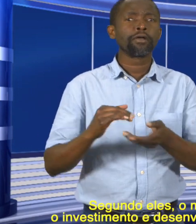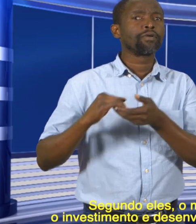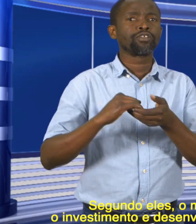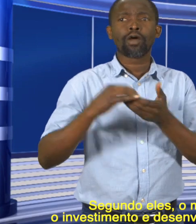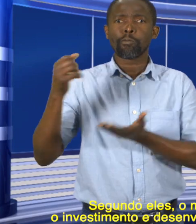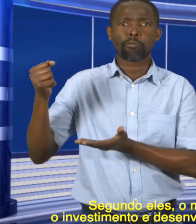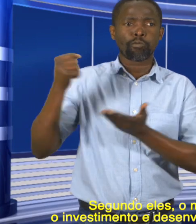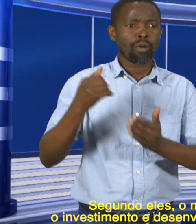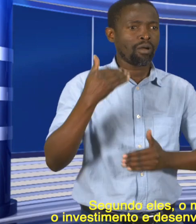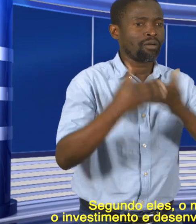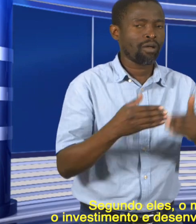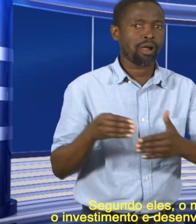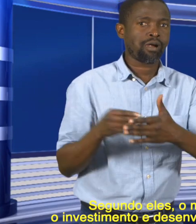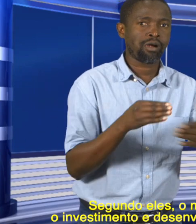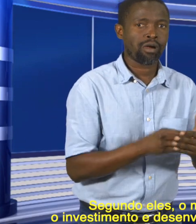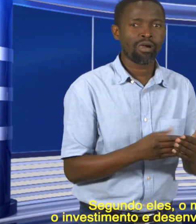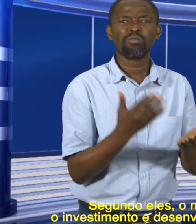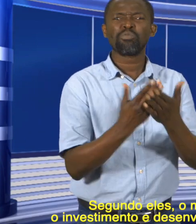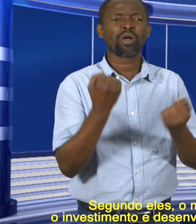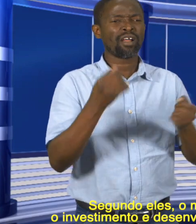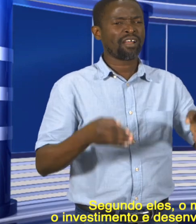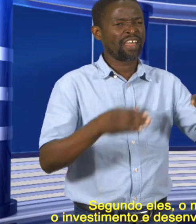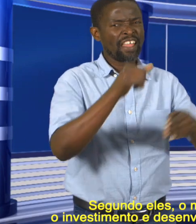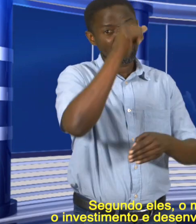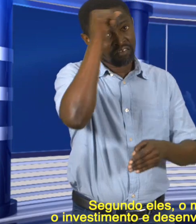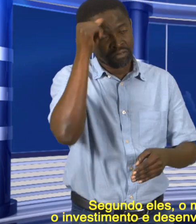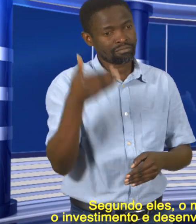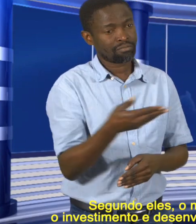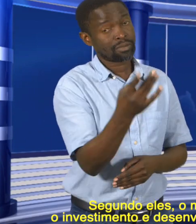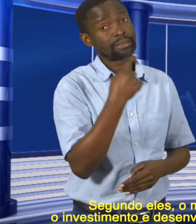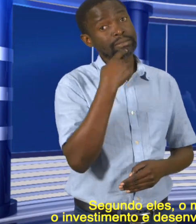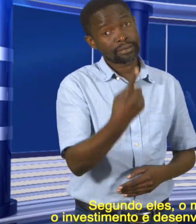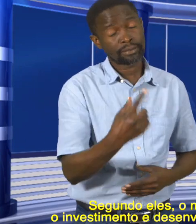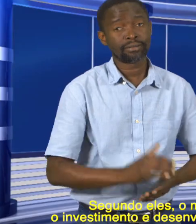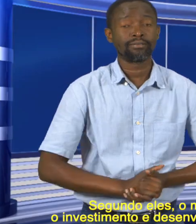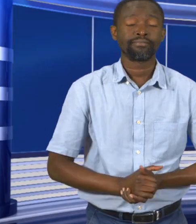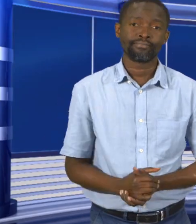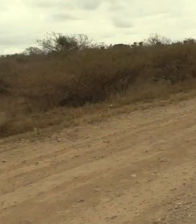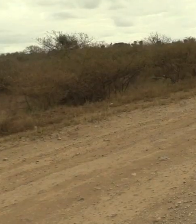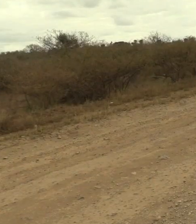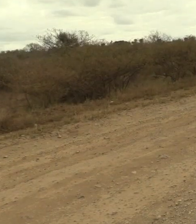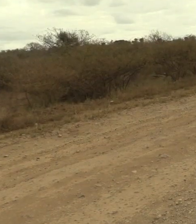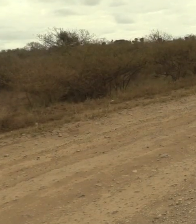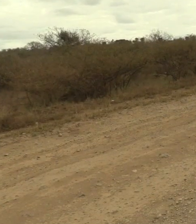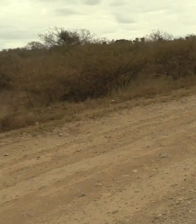eles, o mau estado da via condiciona o investimento e desenvolvimento daquela parcela do país.